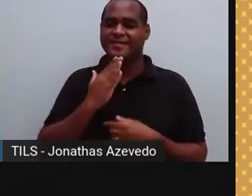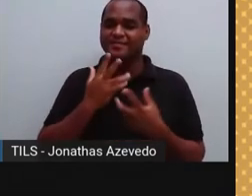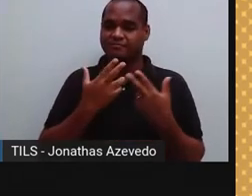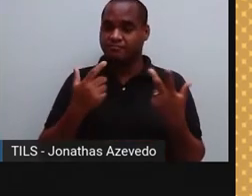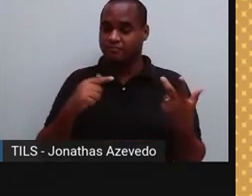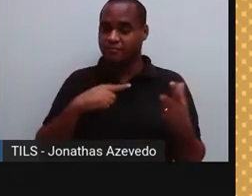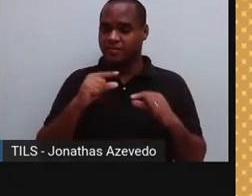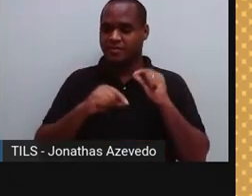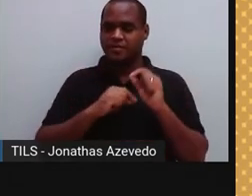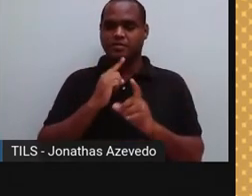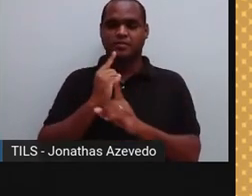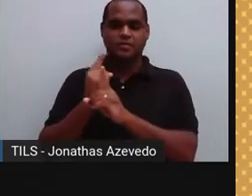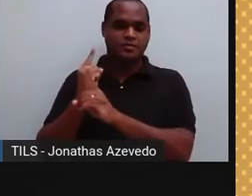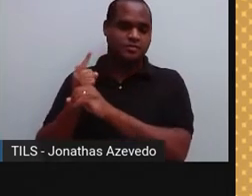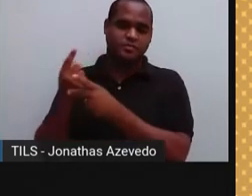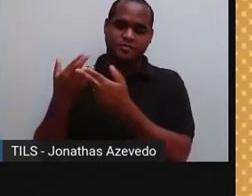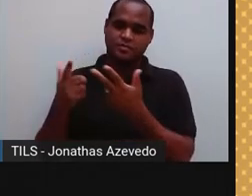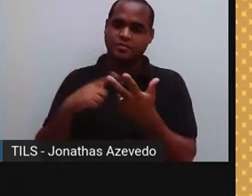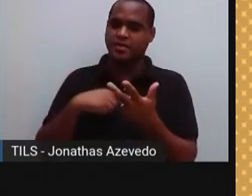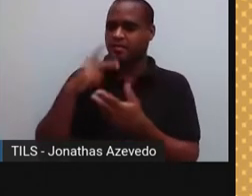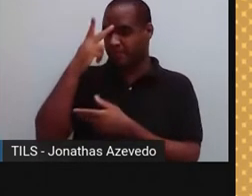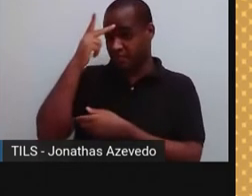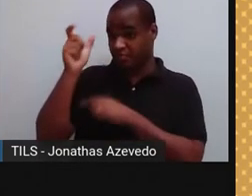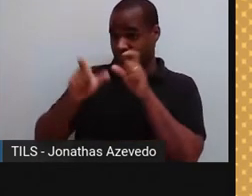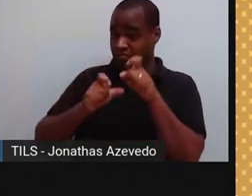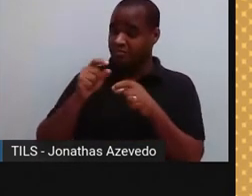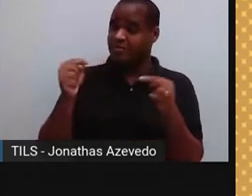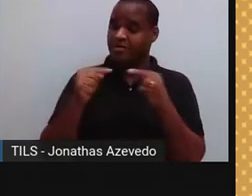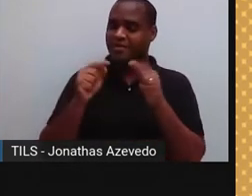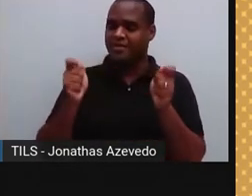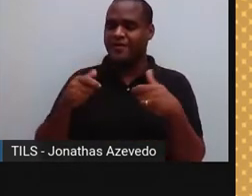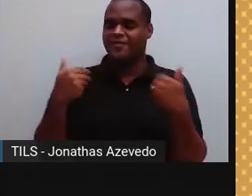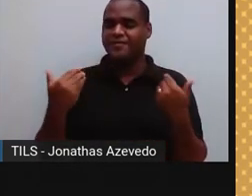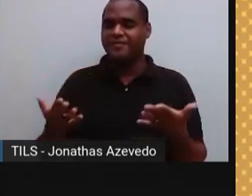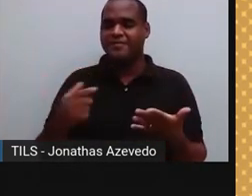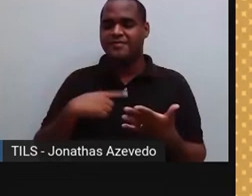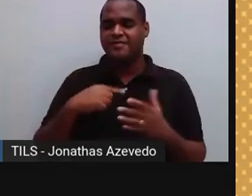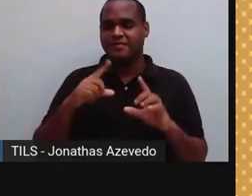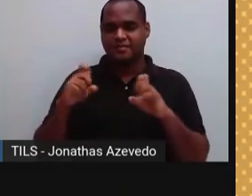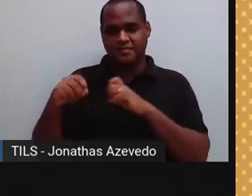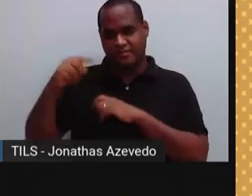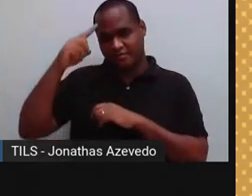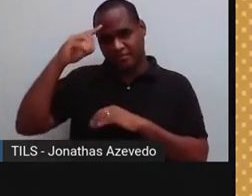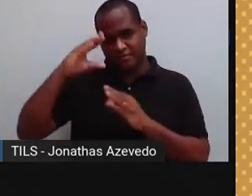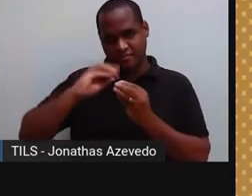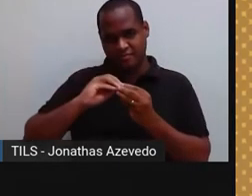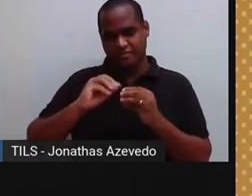identificar. Poxa, esse perfume é de tal pessoa. então é isso que o nosso olfato faz.